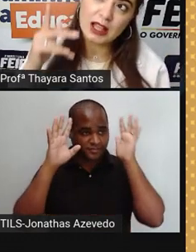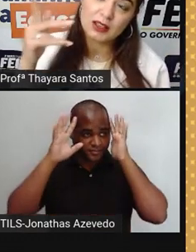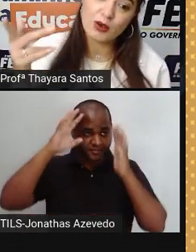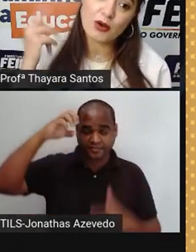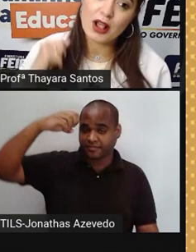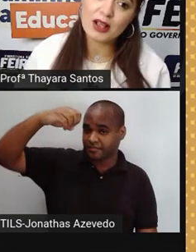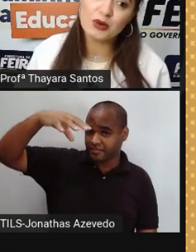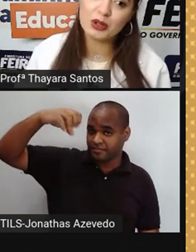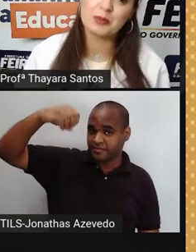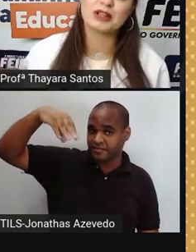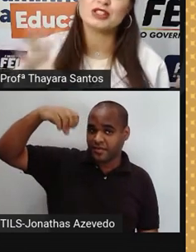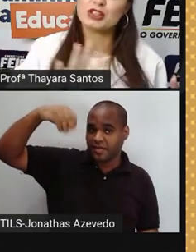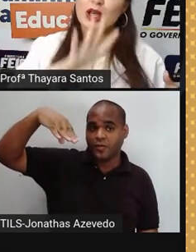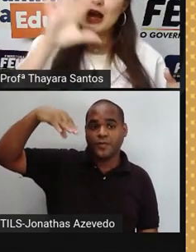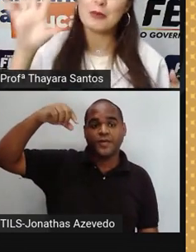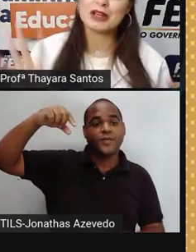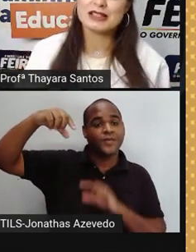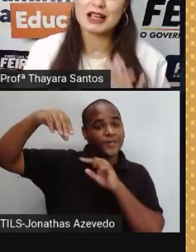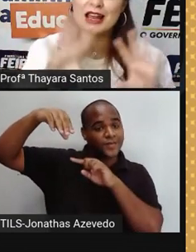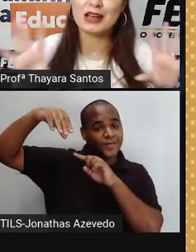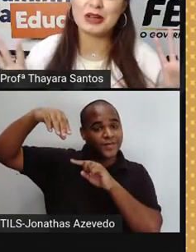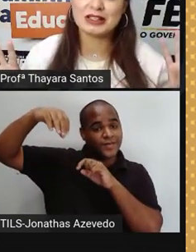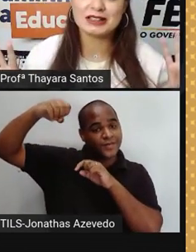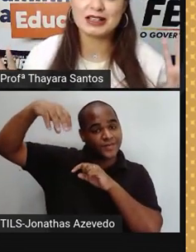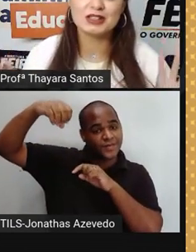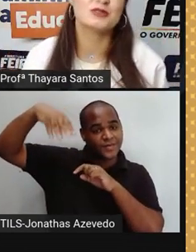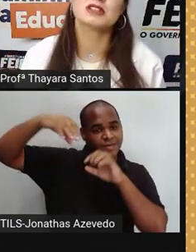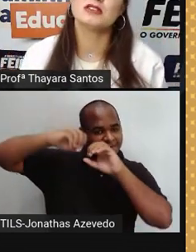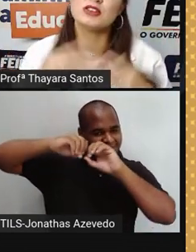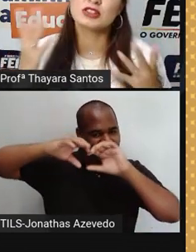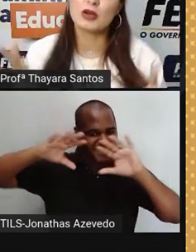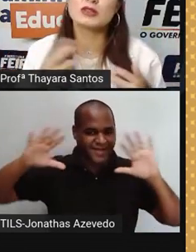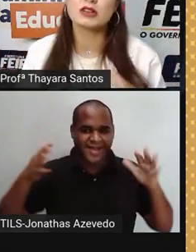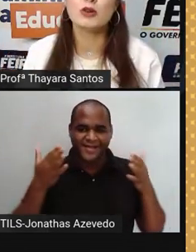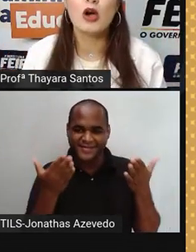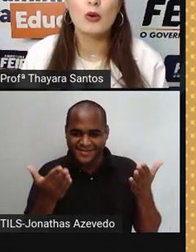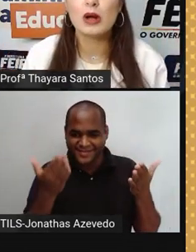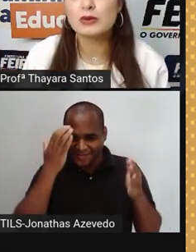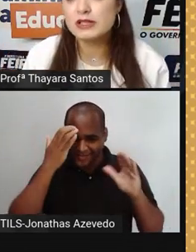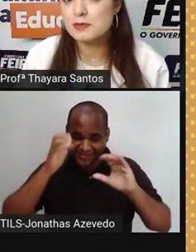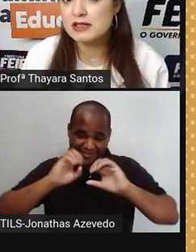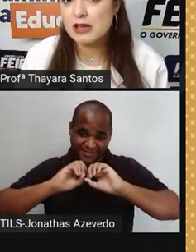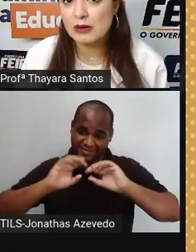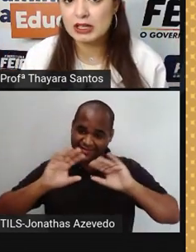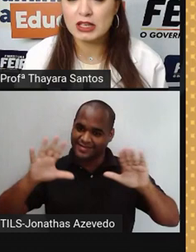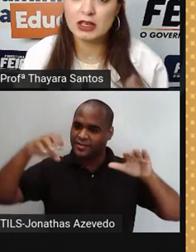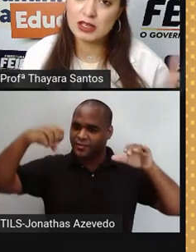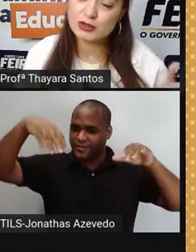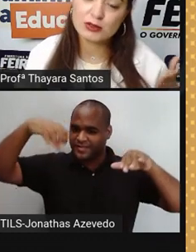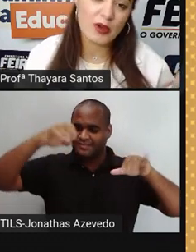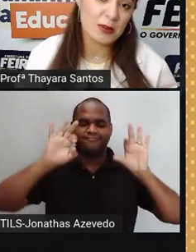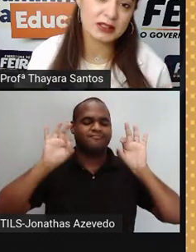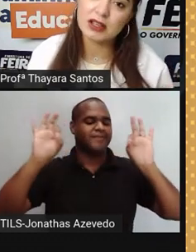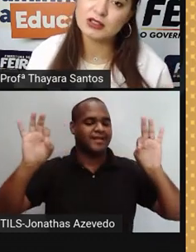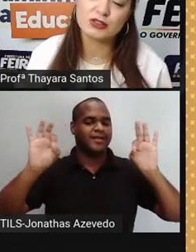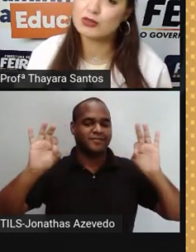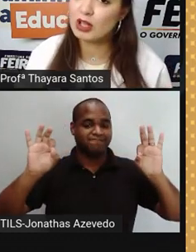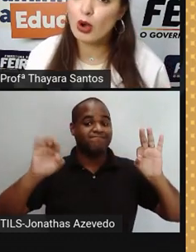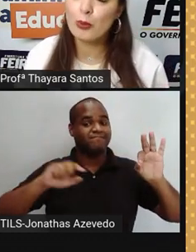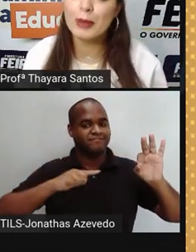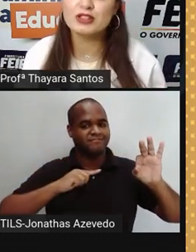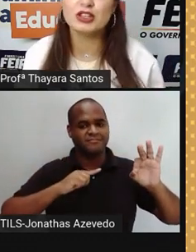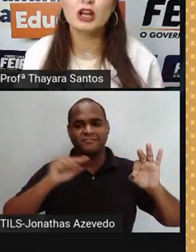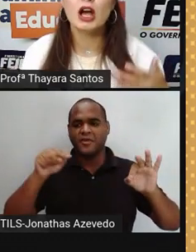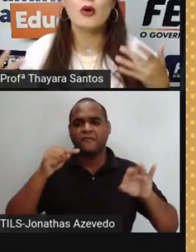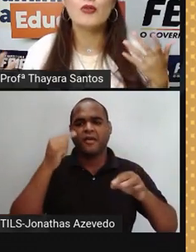que está aqui agora, para a gente aparecer claro aí na tela de vocês, gente está usando uma luz especial aqui, isso não é matéria, a gente